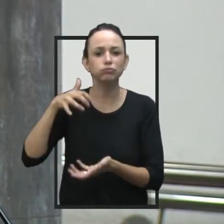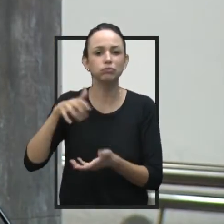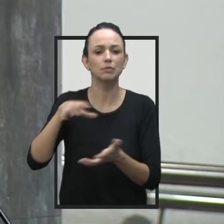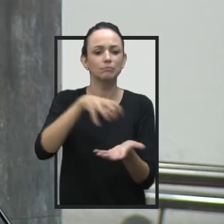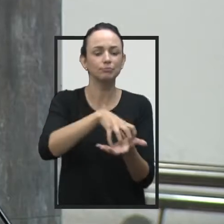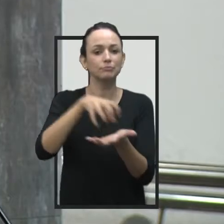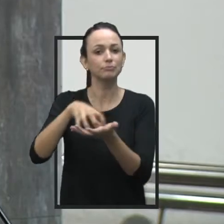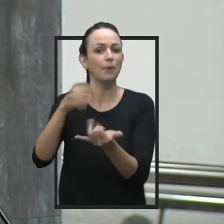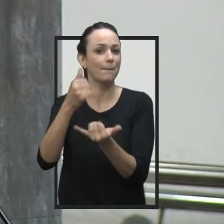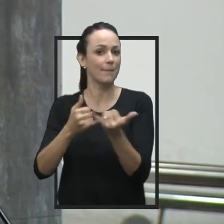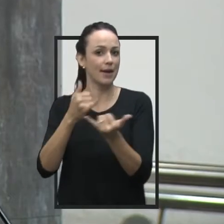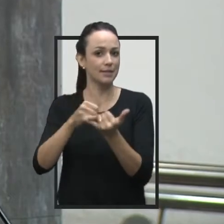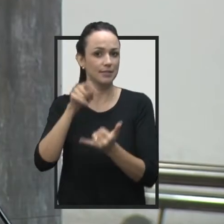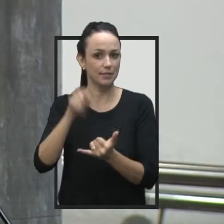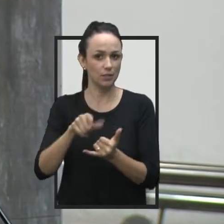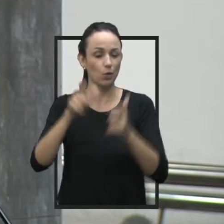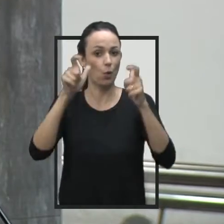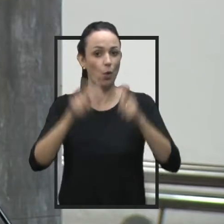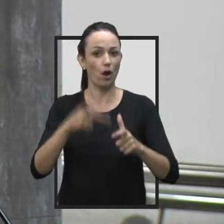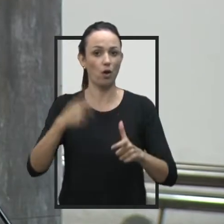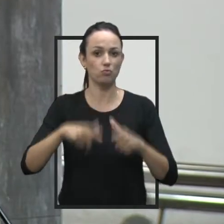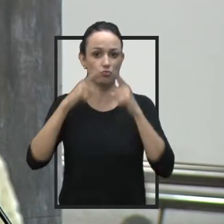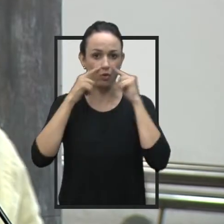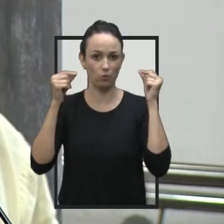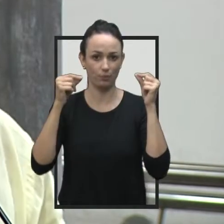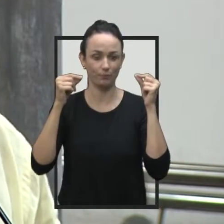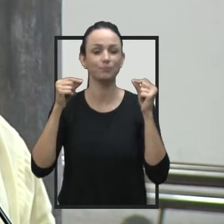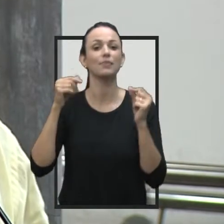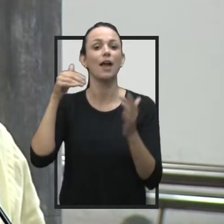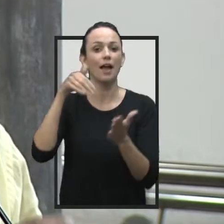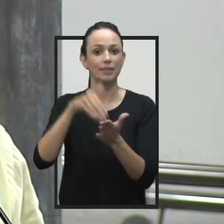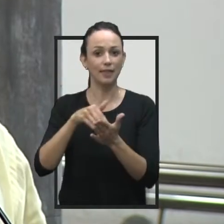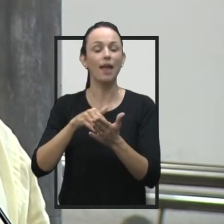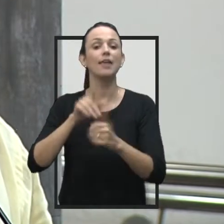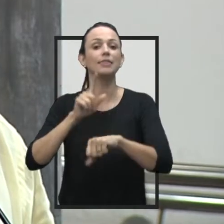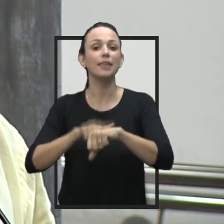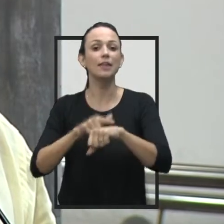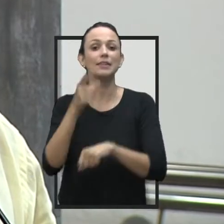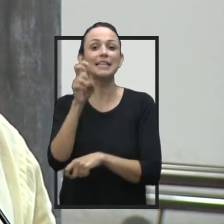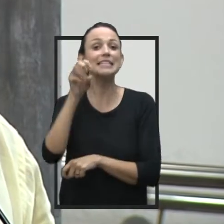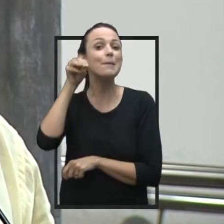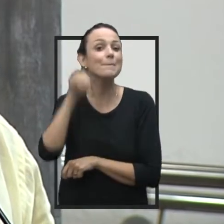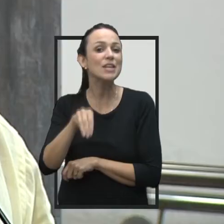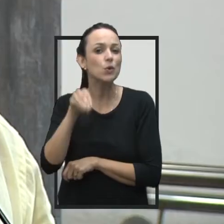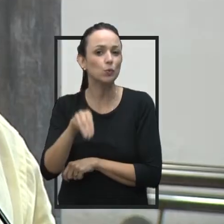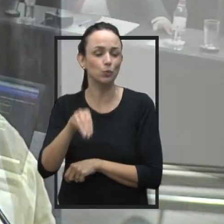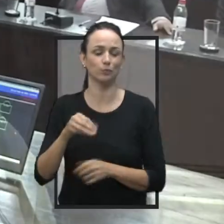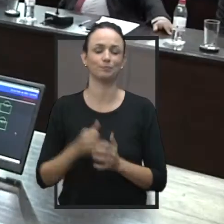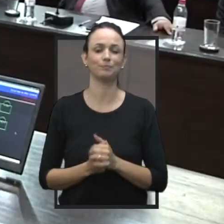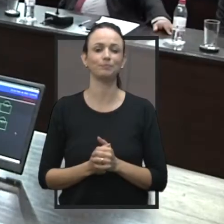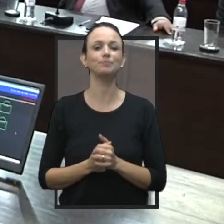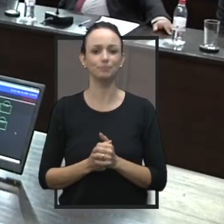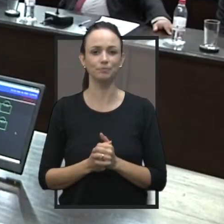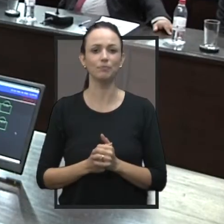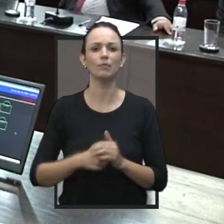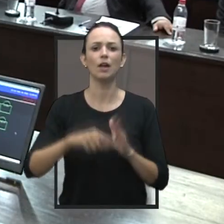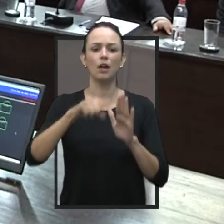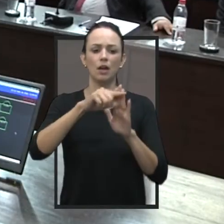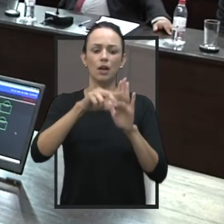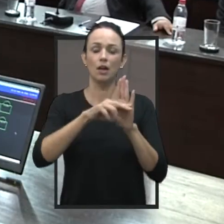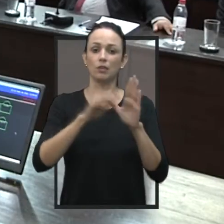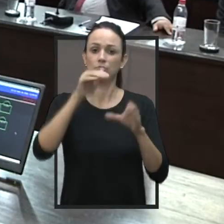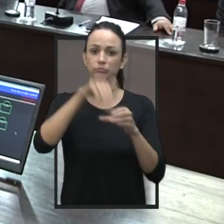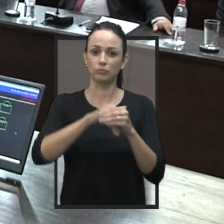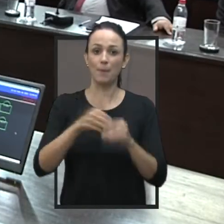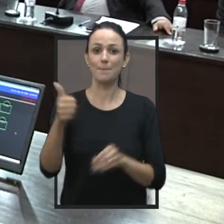e estabelecimentos similares localizados no município de Jaú, até o limite máximo de 15 minutos. Na ordem do dia,